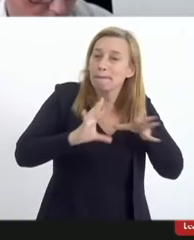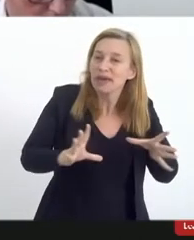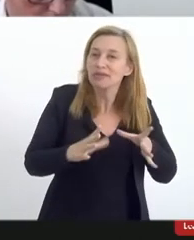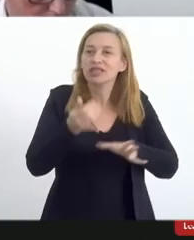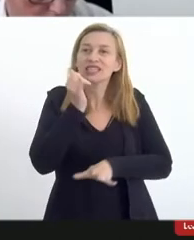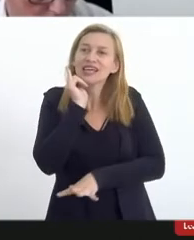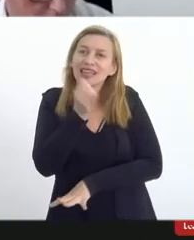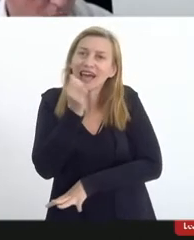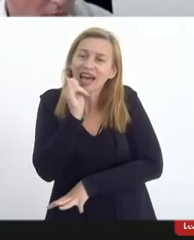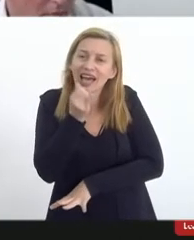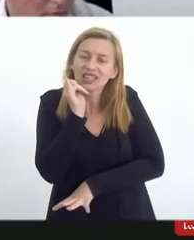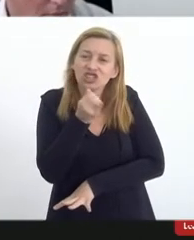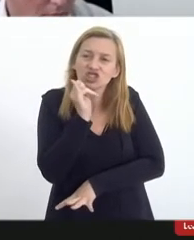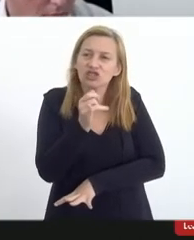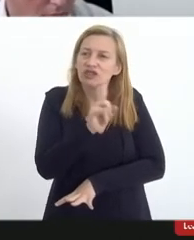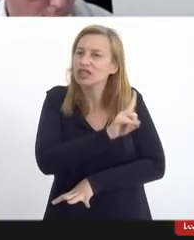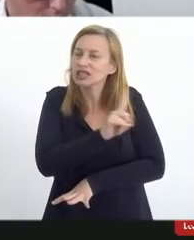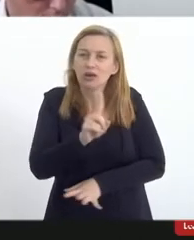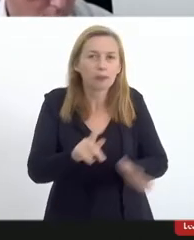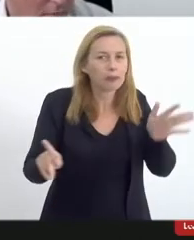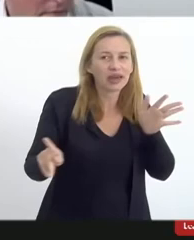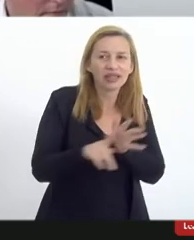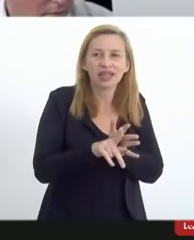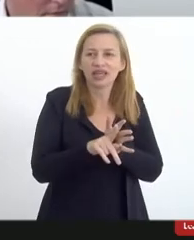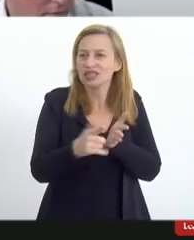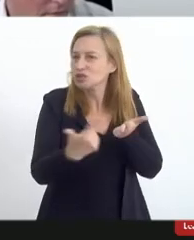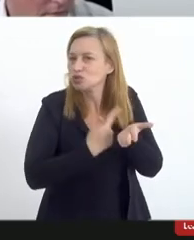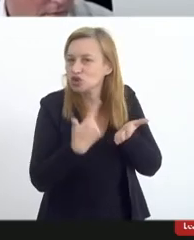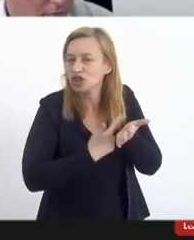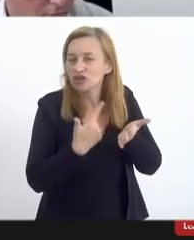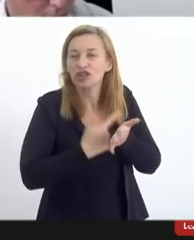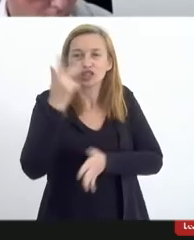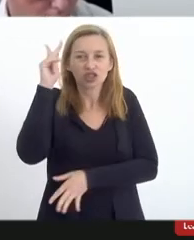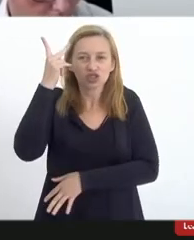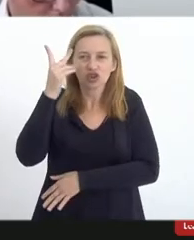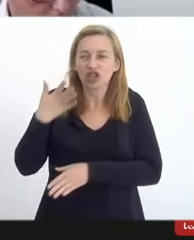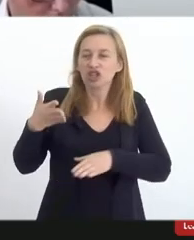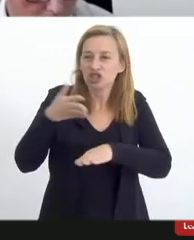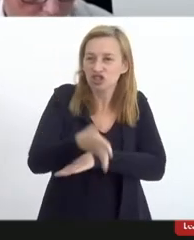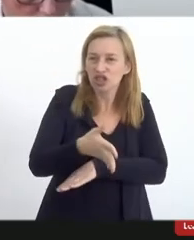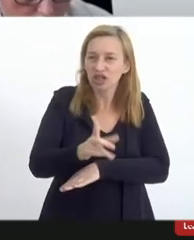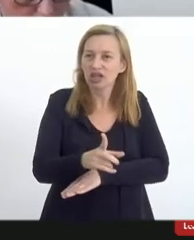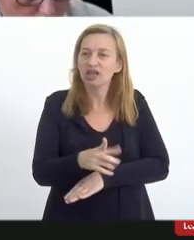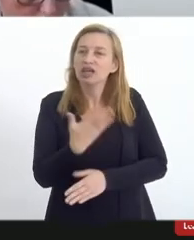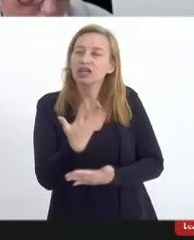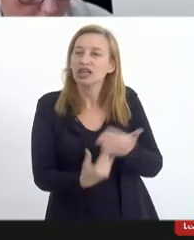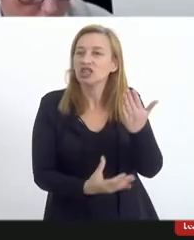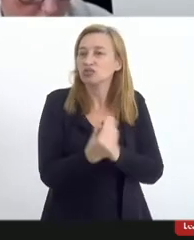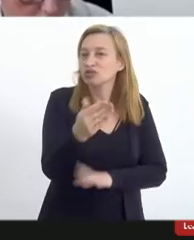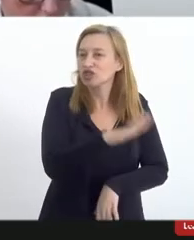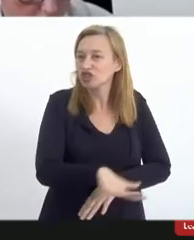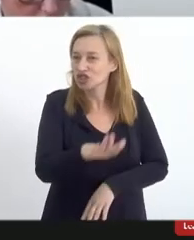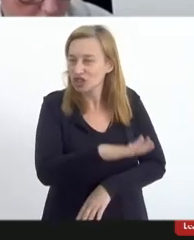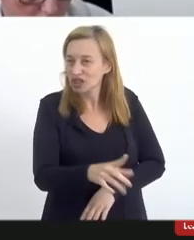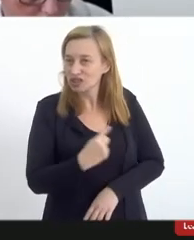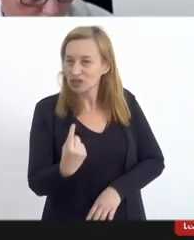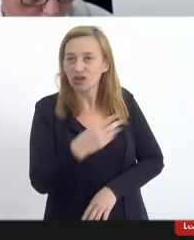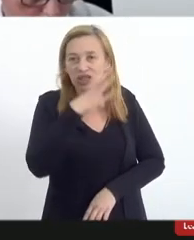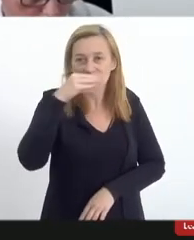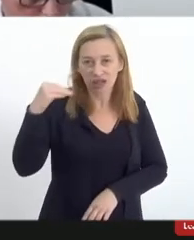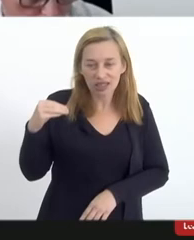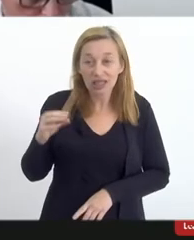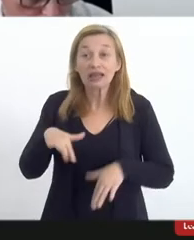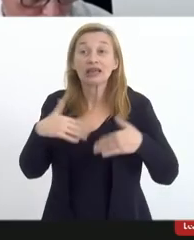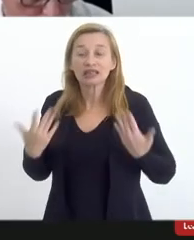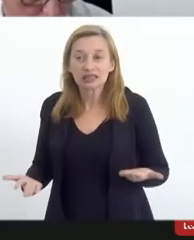narrativa que não faz parte dos livros de história que chegam nas mãos das nossas crianças e dos nossos adolescentes